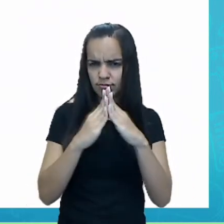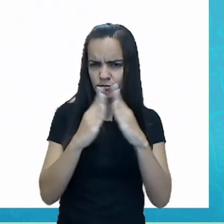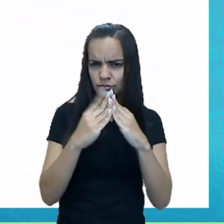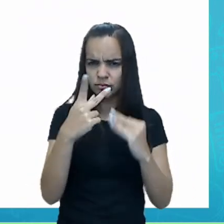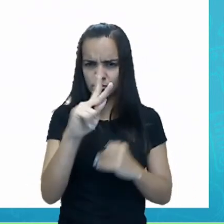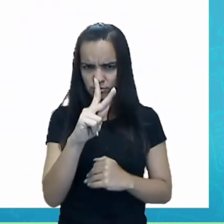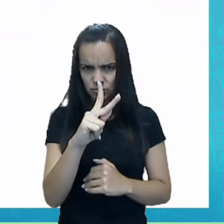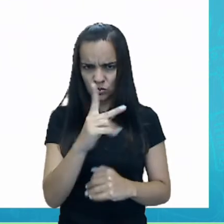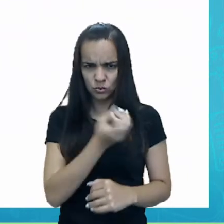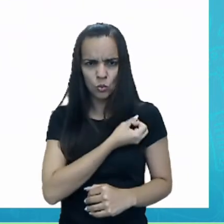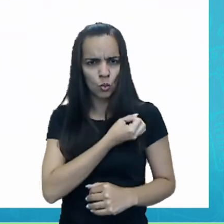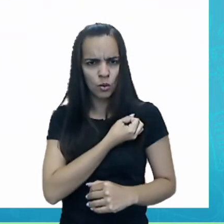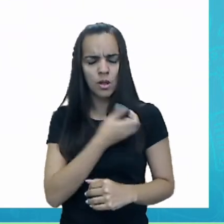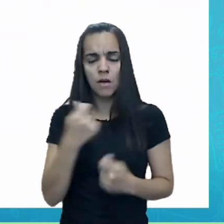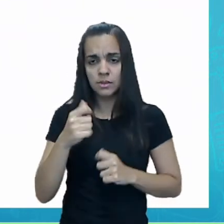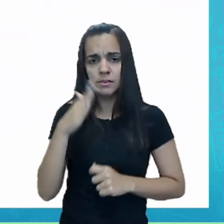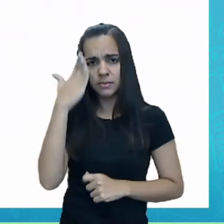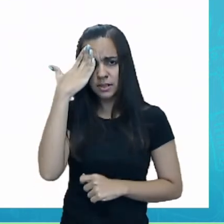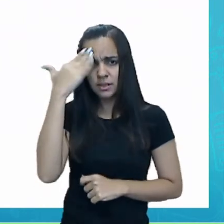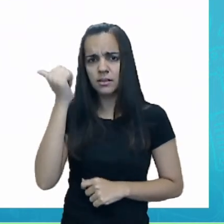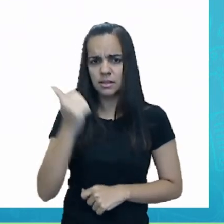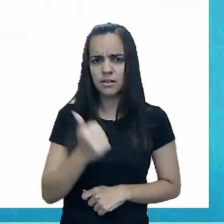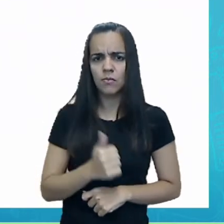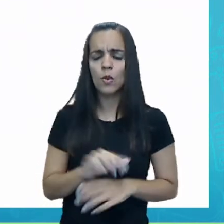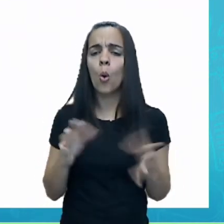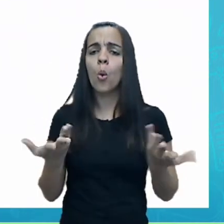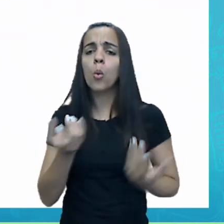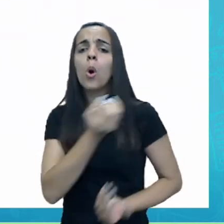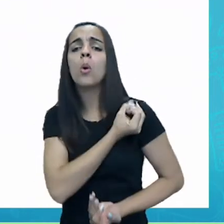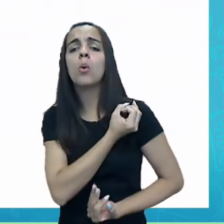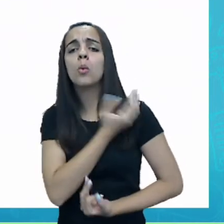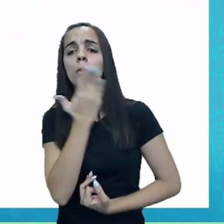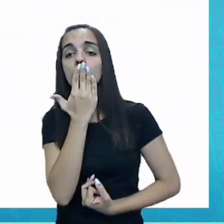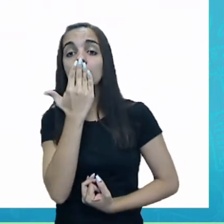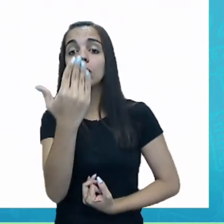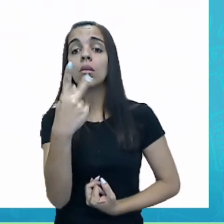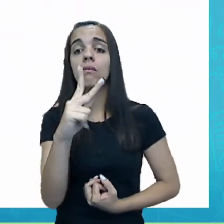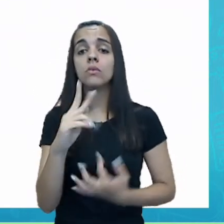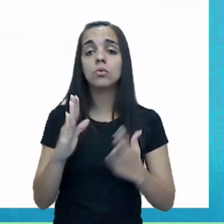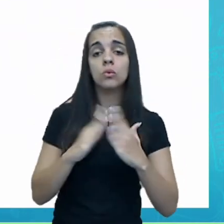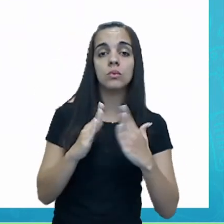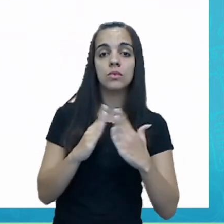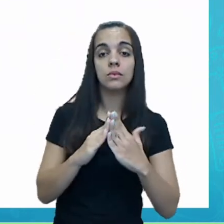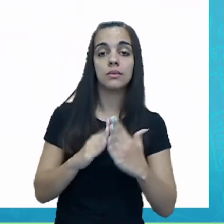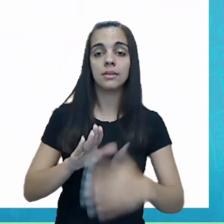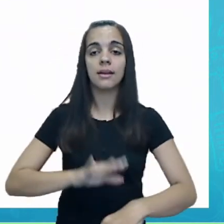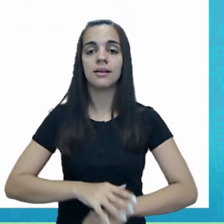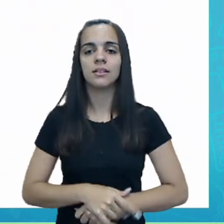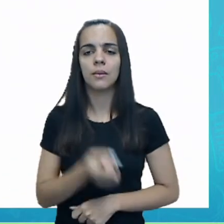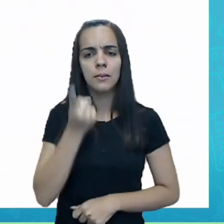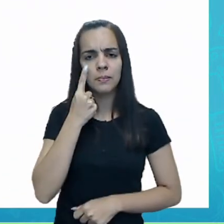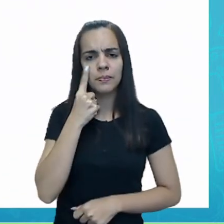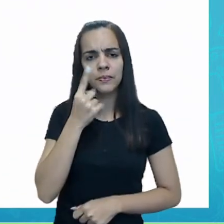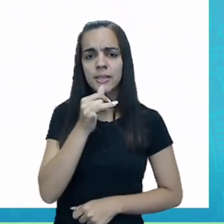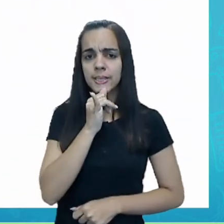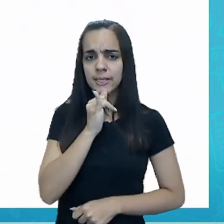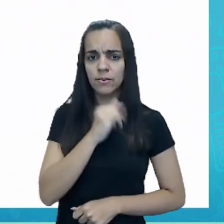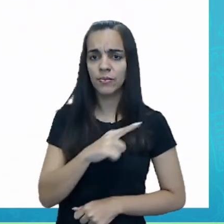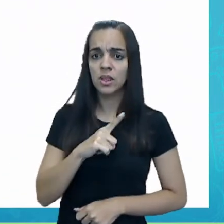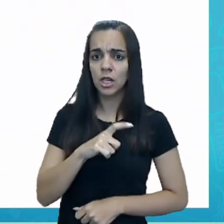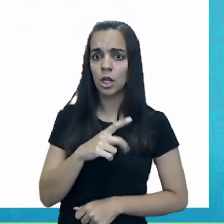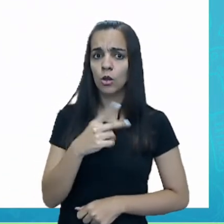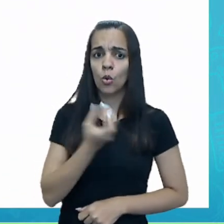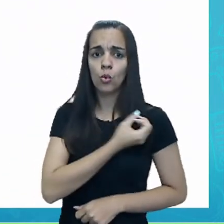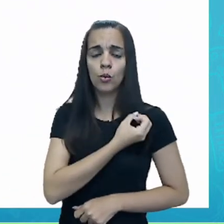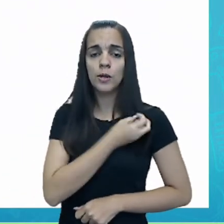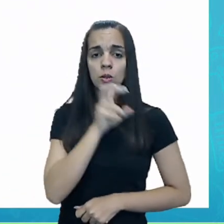você precisa saber o número que está lá na frente da sua casa. Aqui, por exemplo, nós temos o 2 numeral 5,